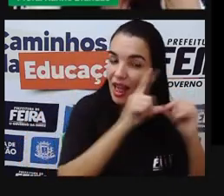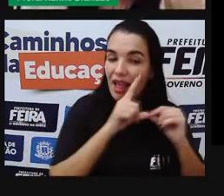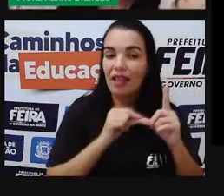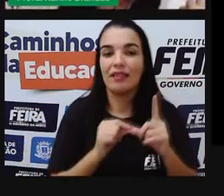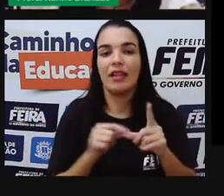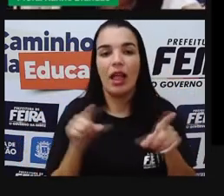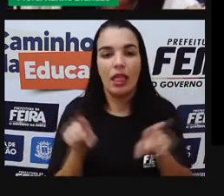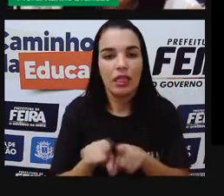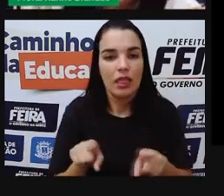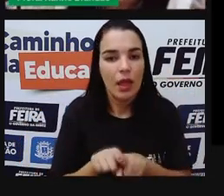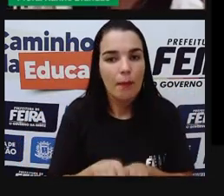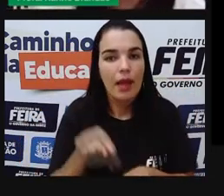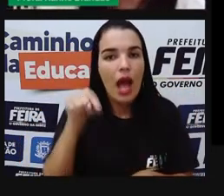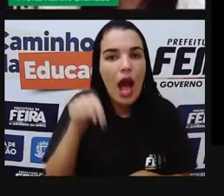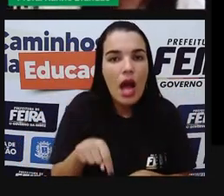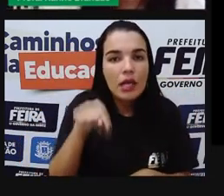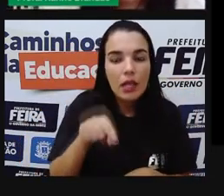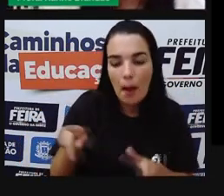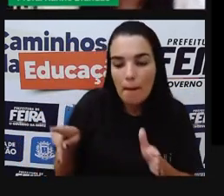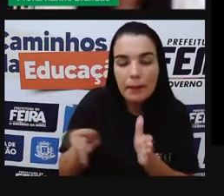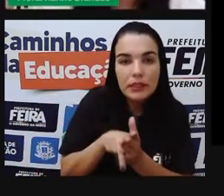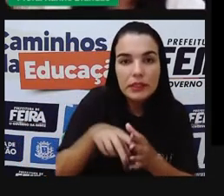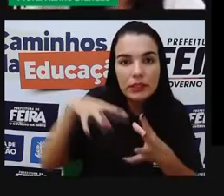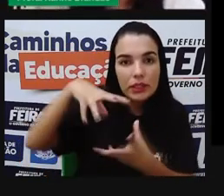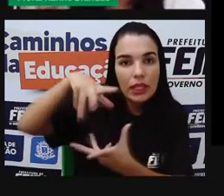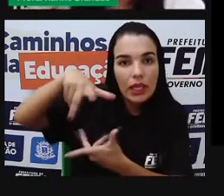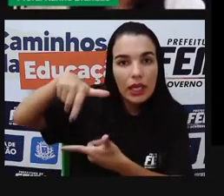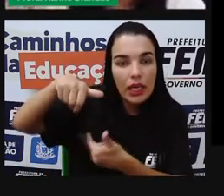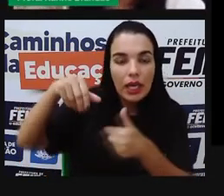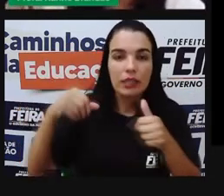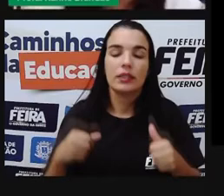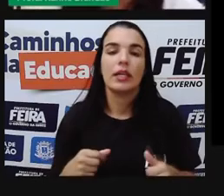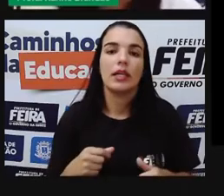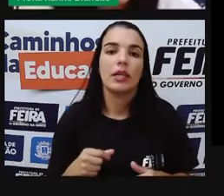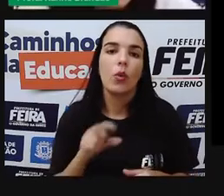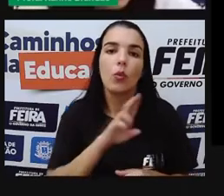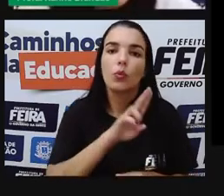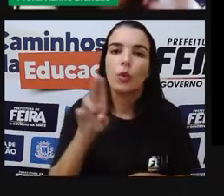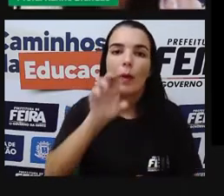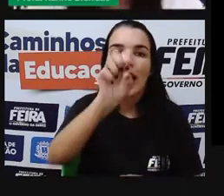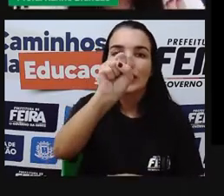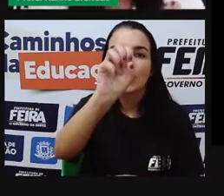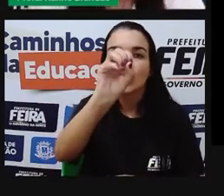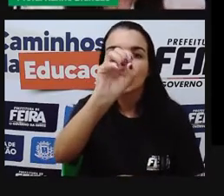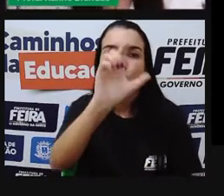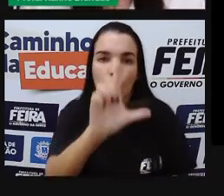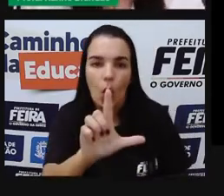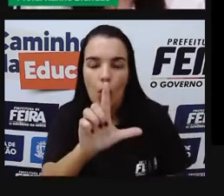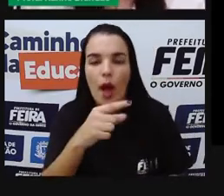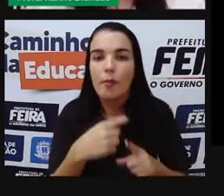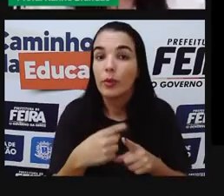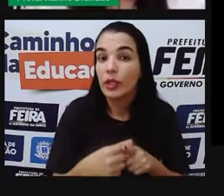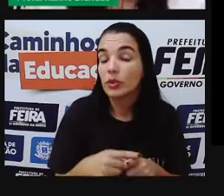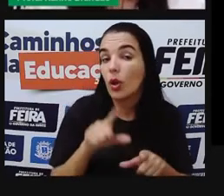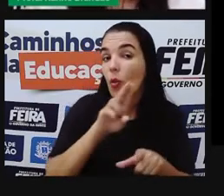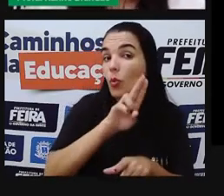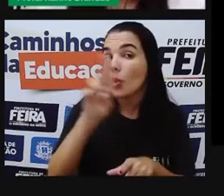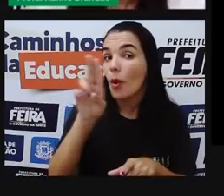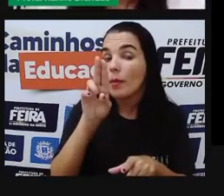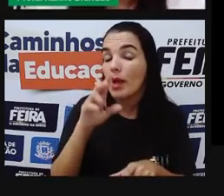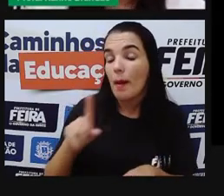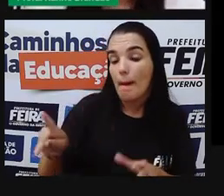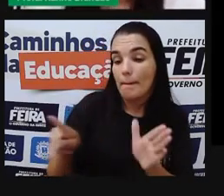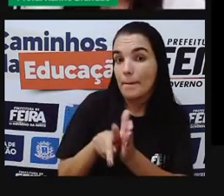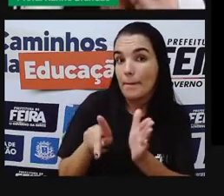E essa, a nossa estrela, se chama Sol. Por isso que Sol é com letra maiúscula, tá bom? Que é o nome próprio da